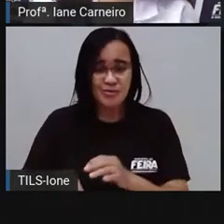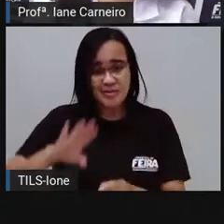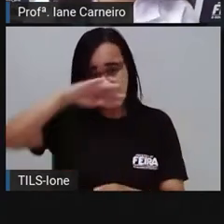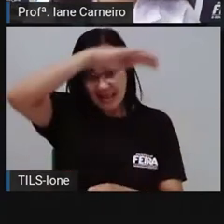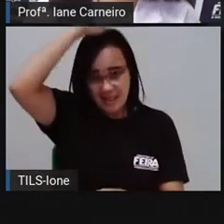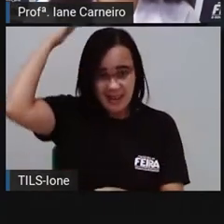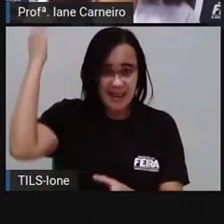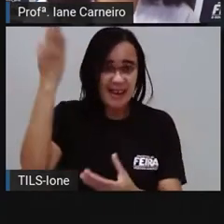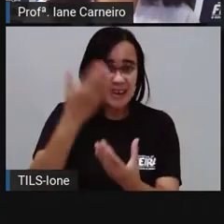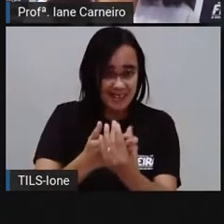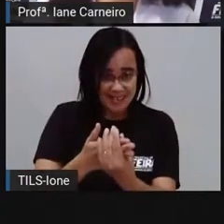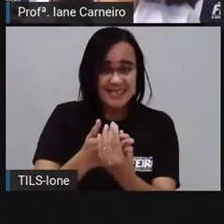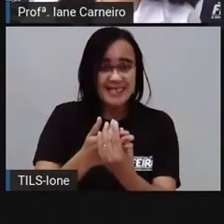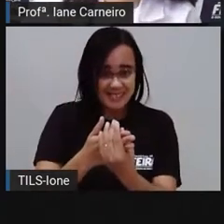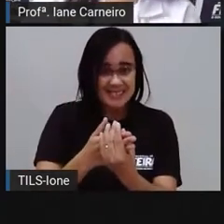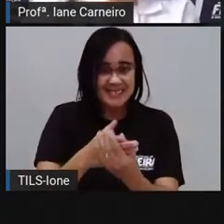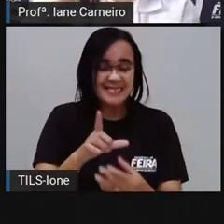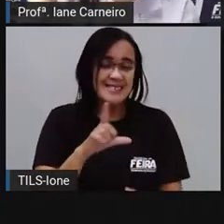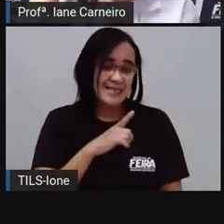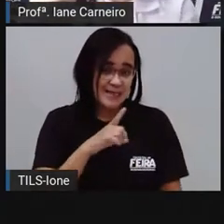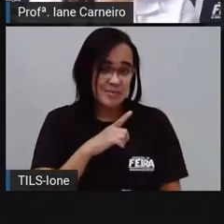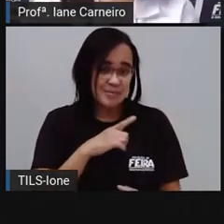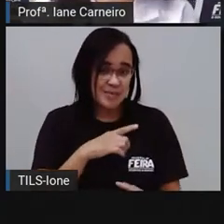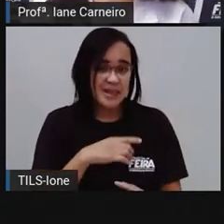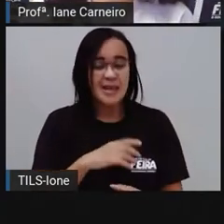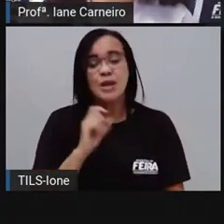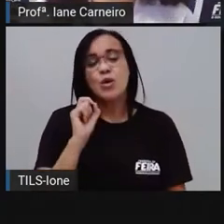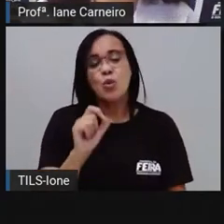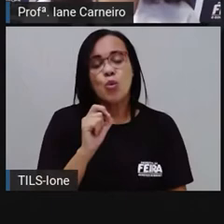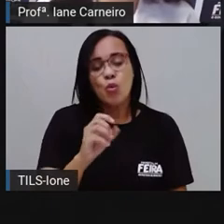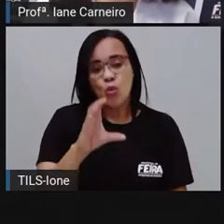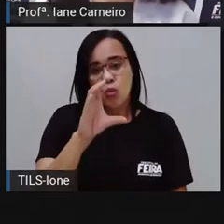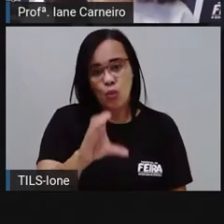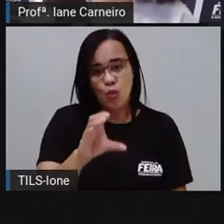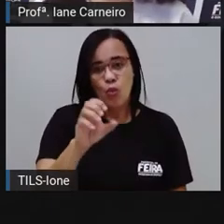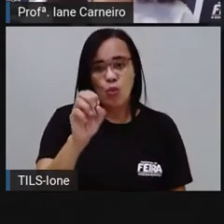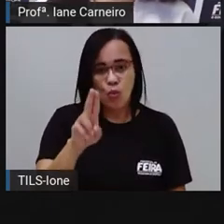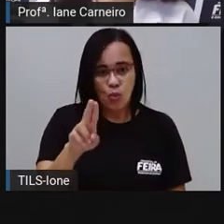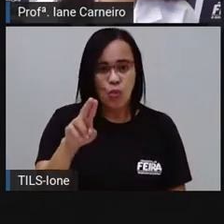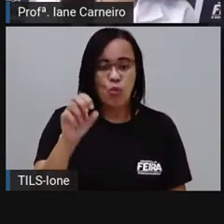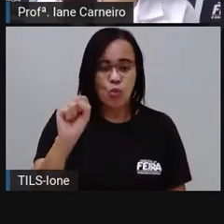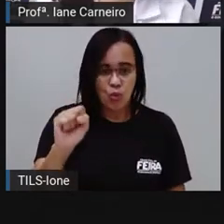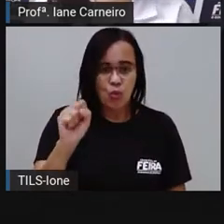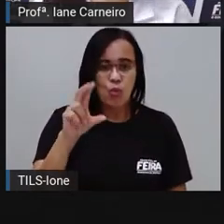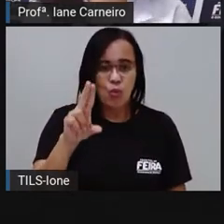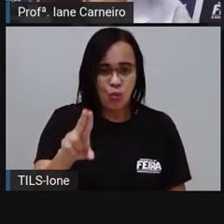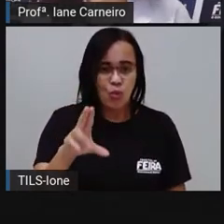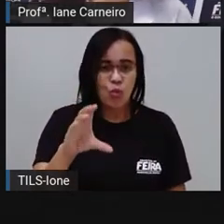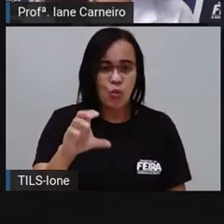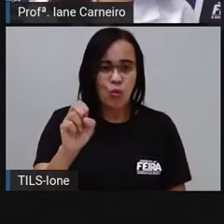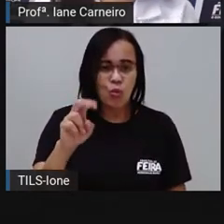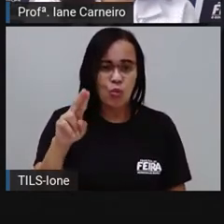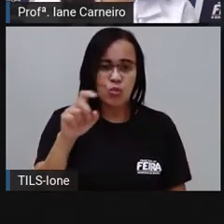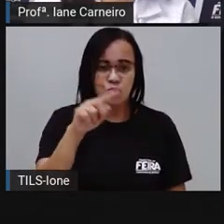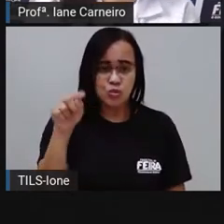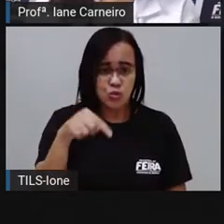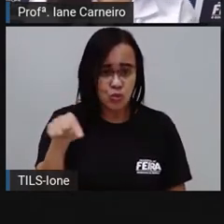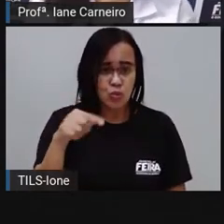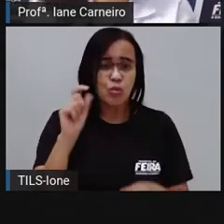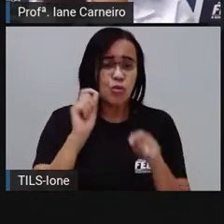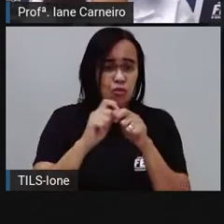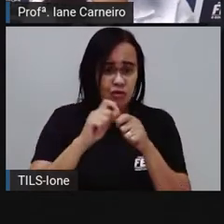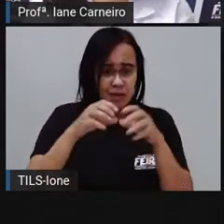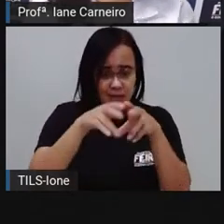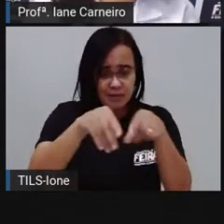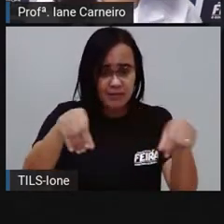Aqui está o nosso cuscuz, que nós vamos fazer lá na nossa aula prática, né? E é feito com farinha de milho. E aí